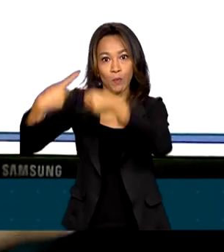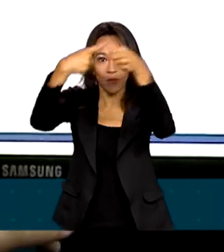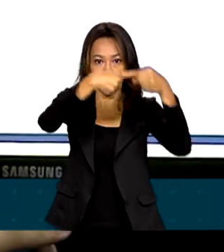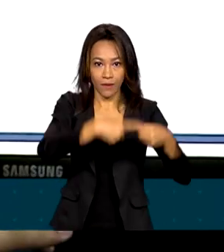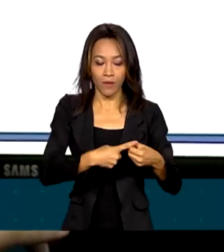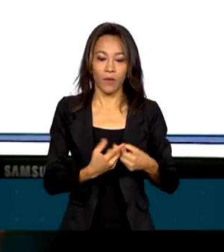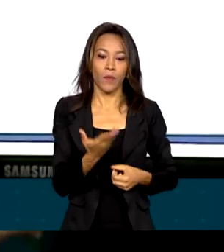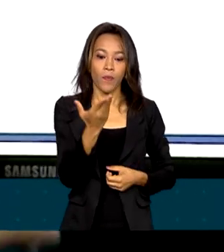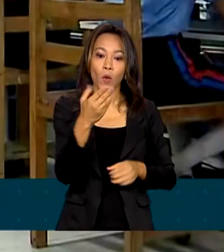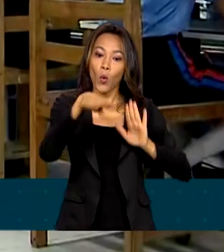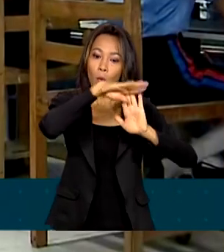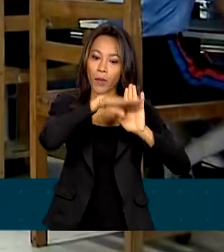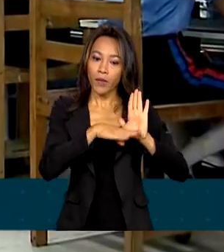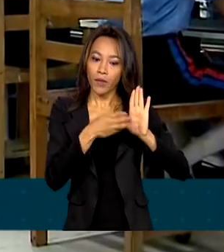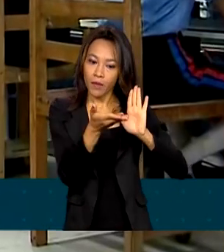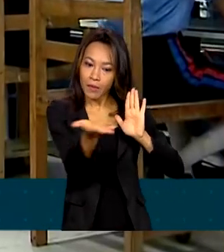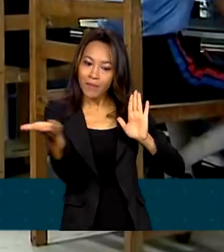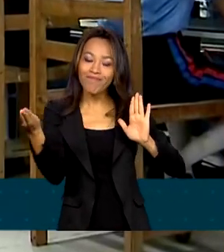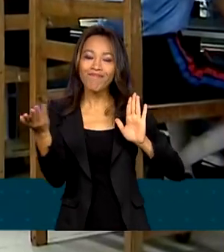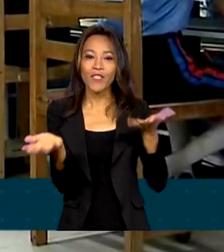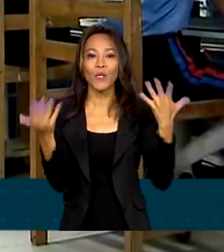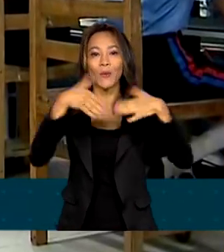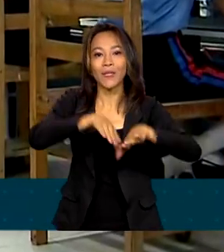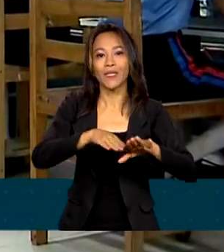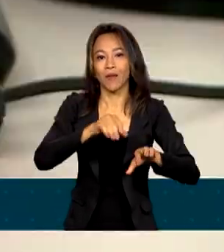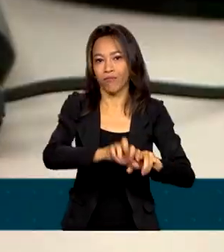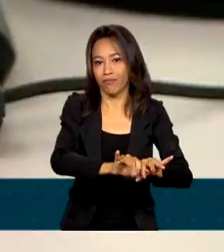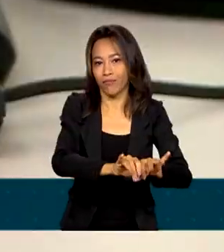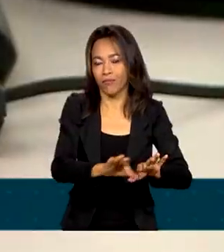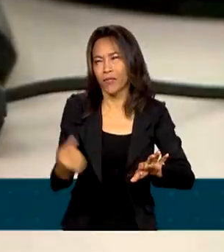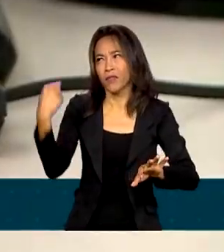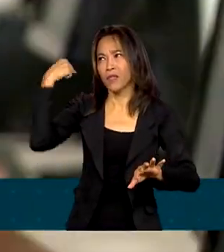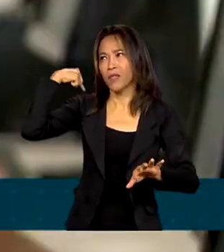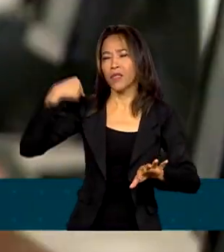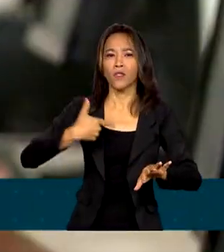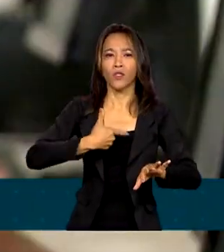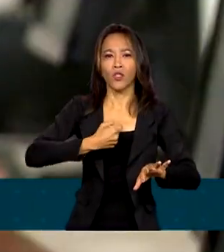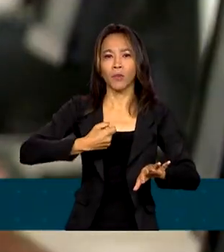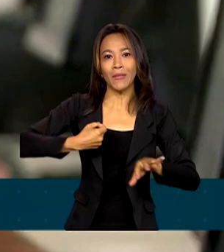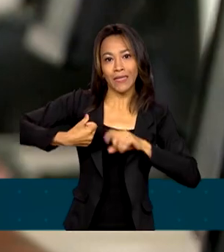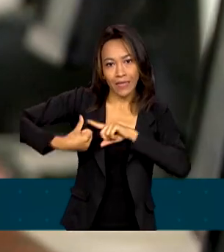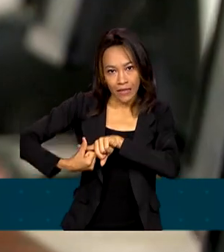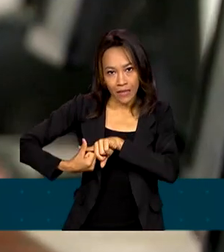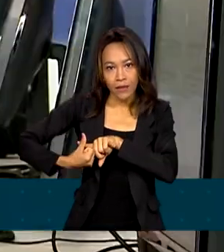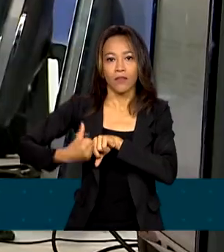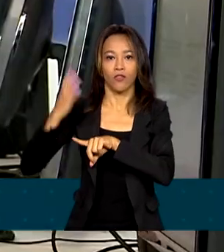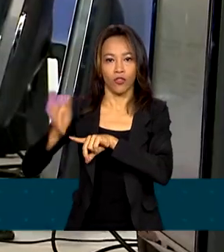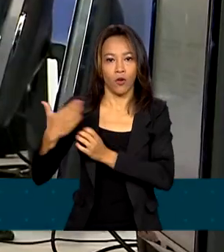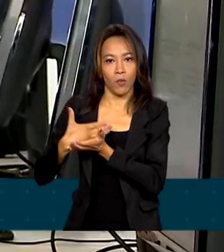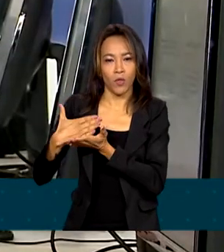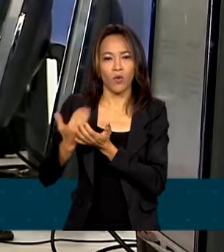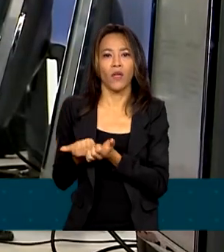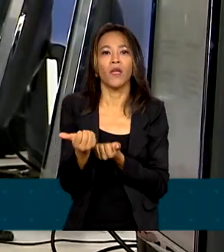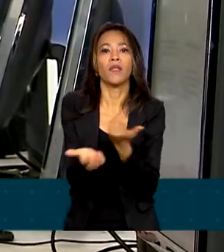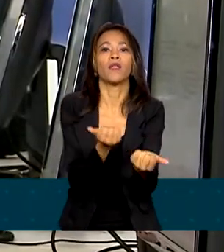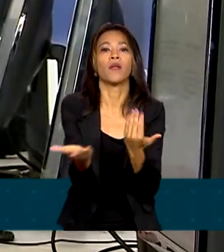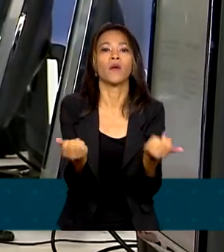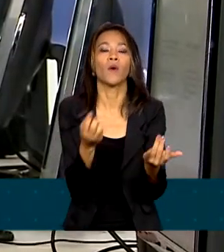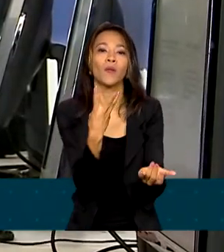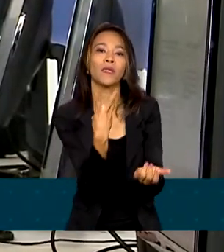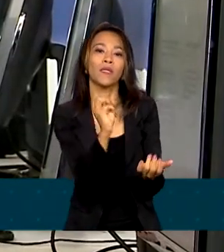Computadores para a Inclusão, em funcionamento desde 2006, entregou mais de 30 mil computadores